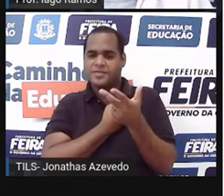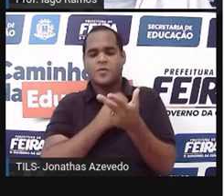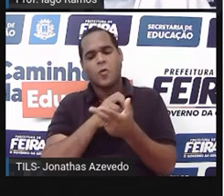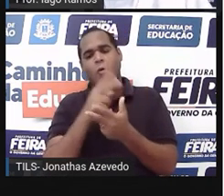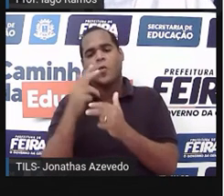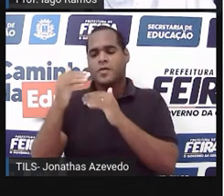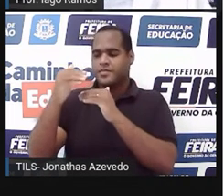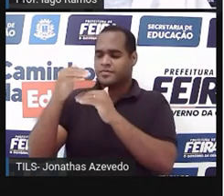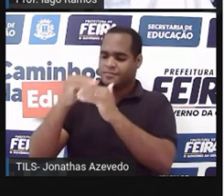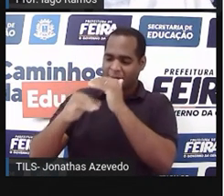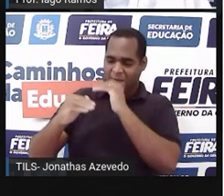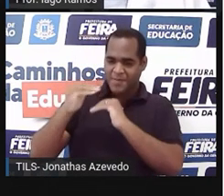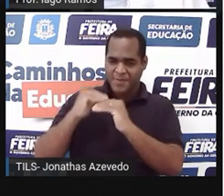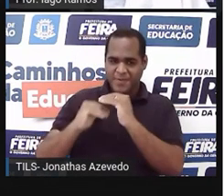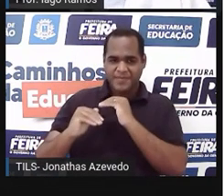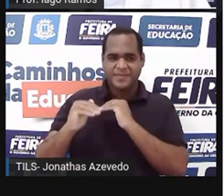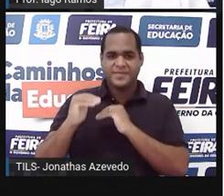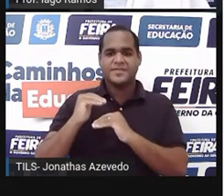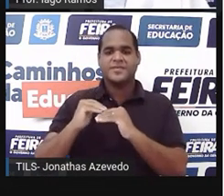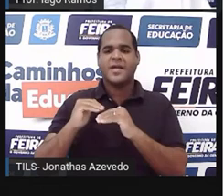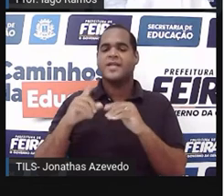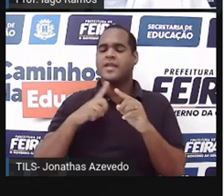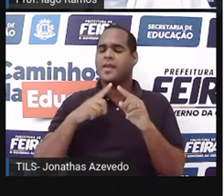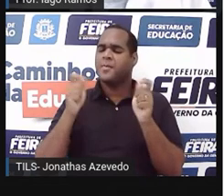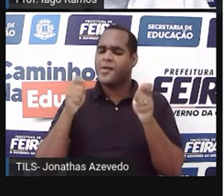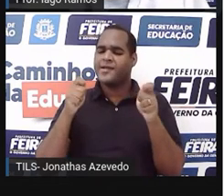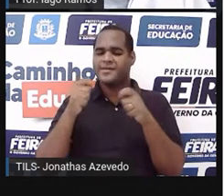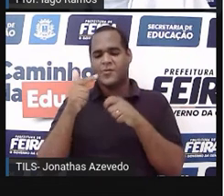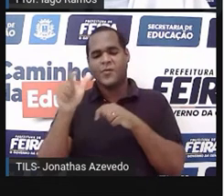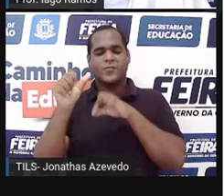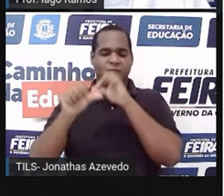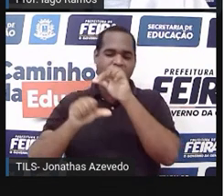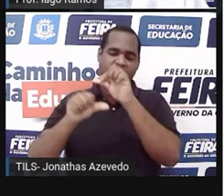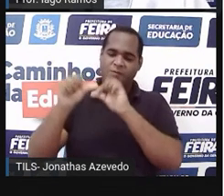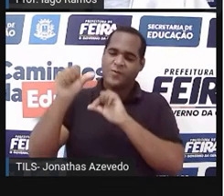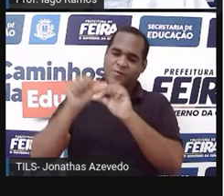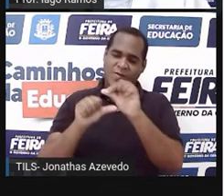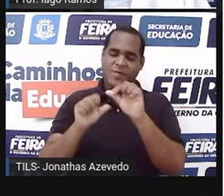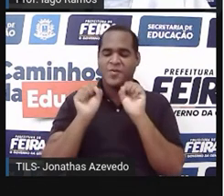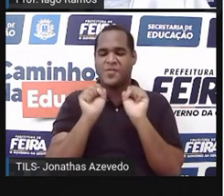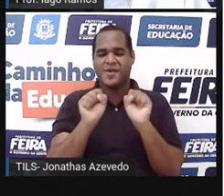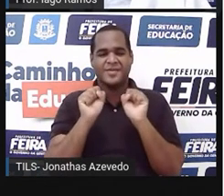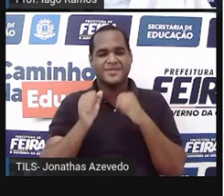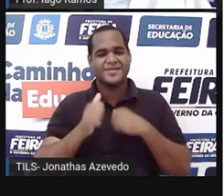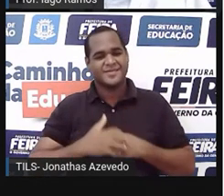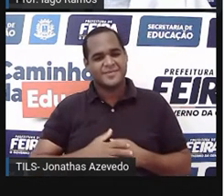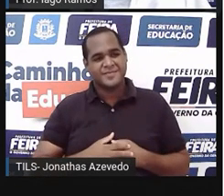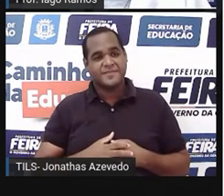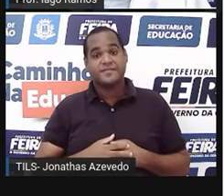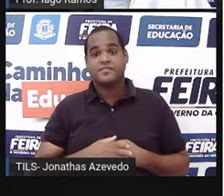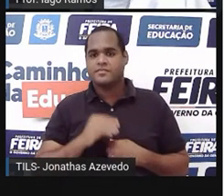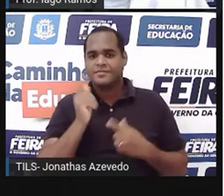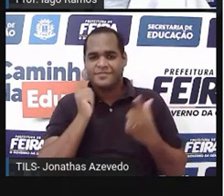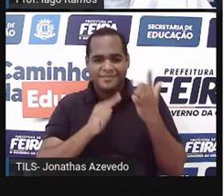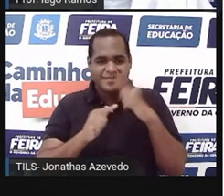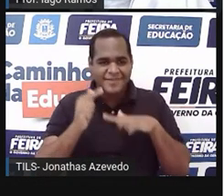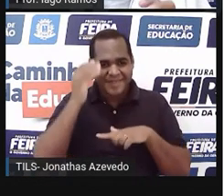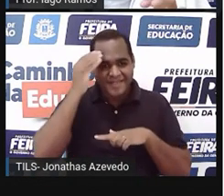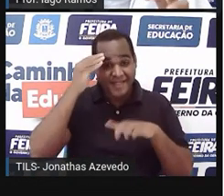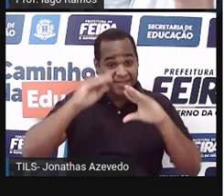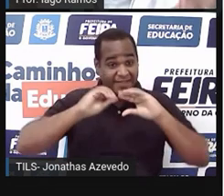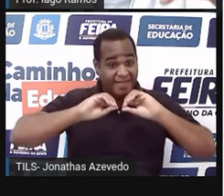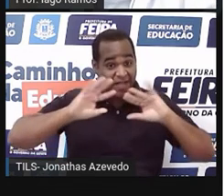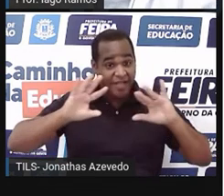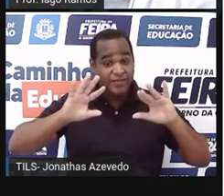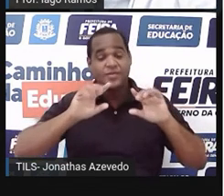decrescente, dá para fazer um monte de coisa. Tá bom? Então, conseguiu entender como é que a gente